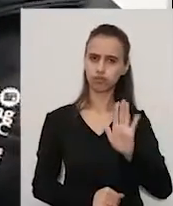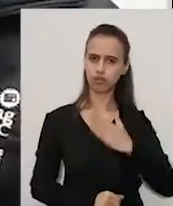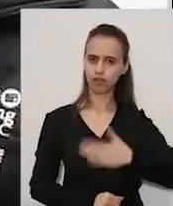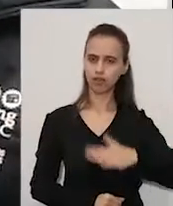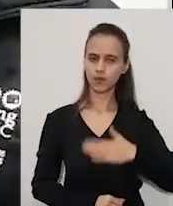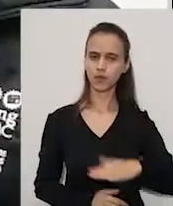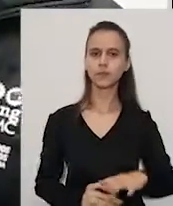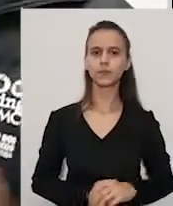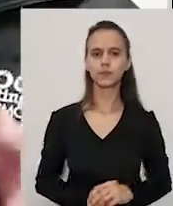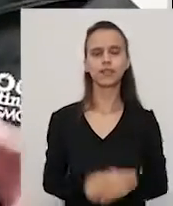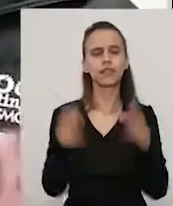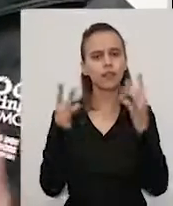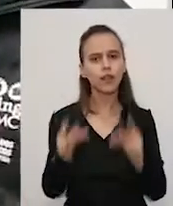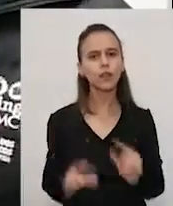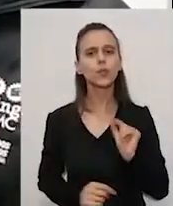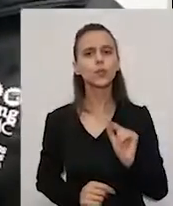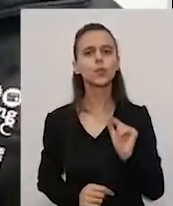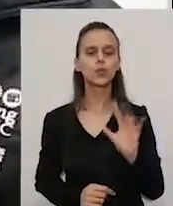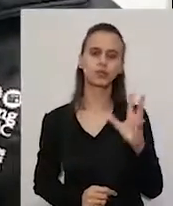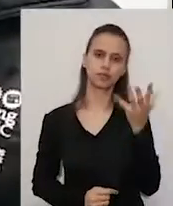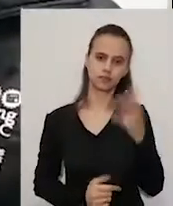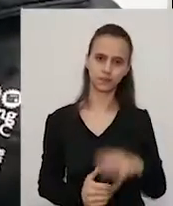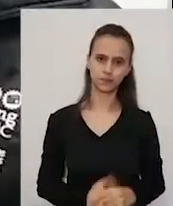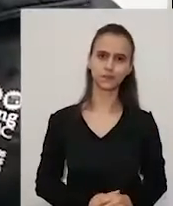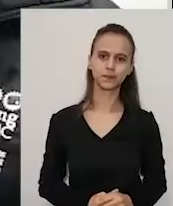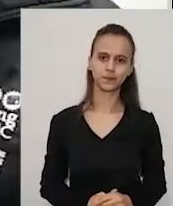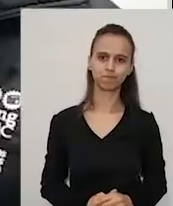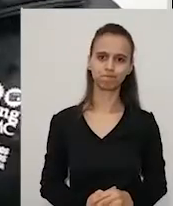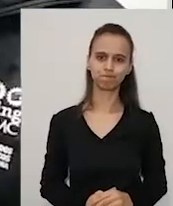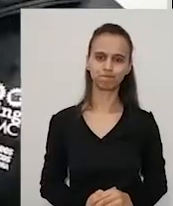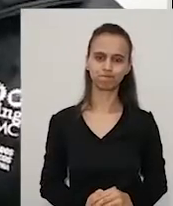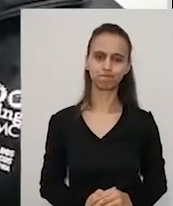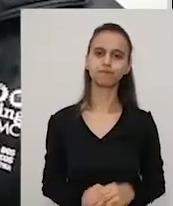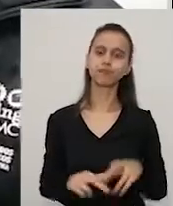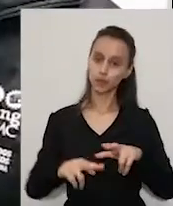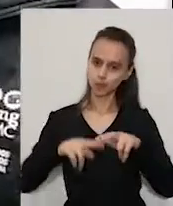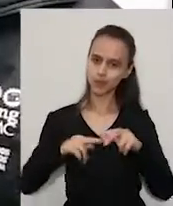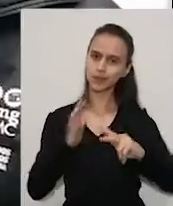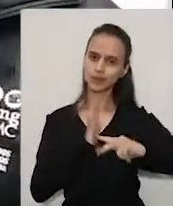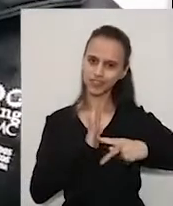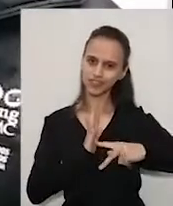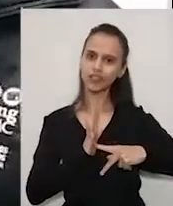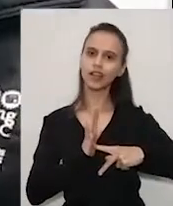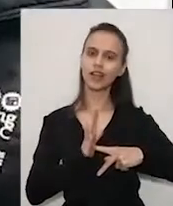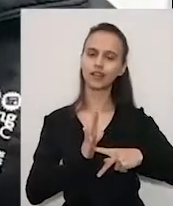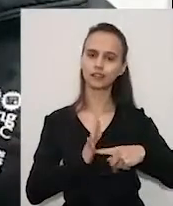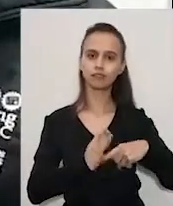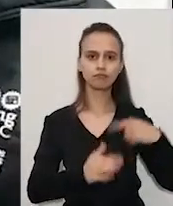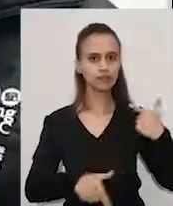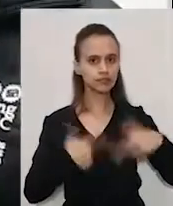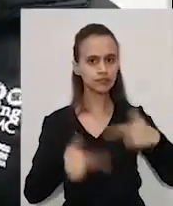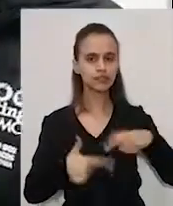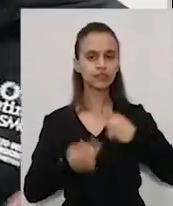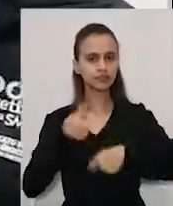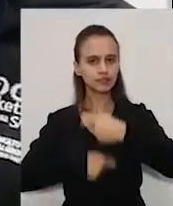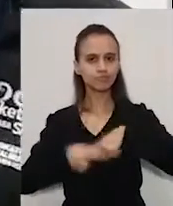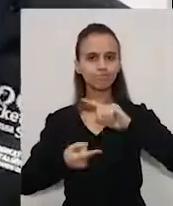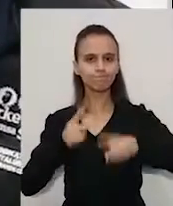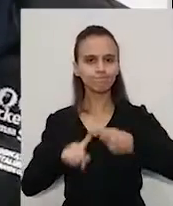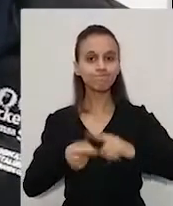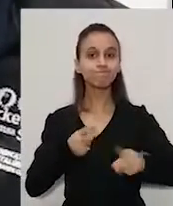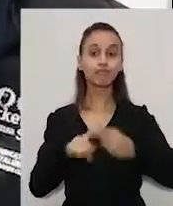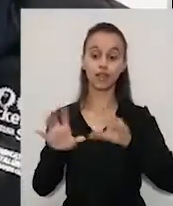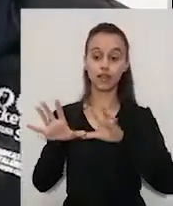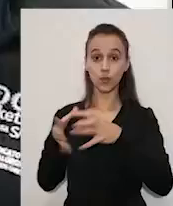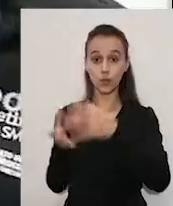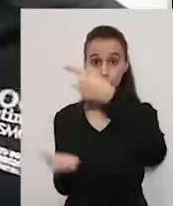detalhadamente cada região. Então é isso aí, sindicato a todo vapor nas negociações tanto do acordo